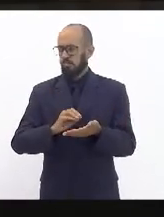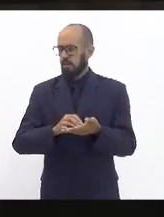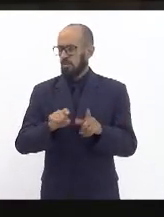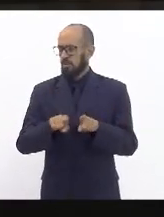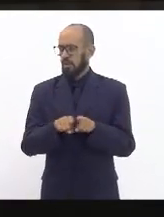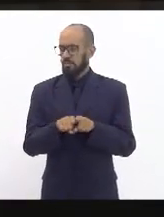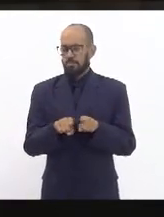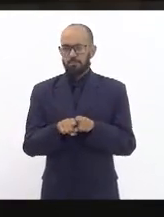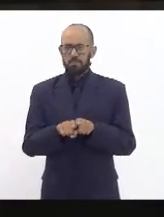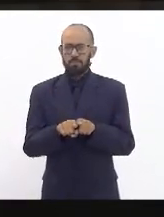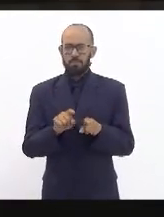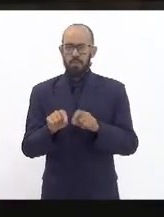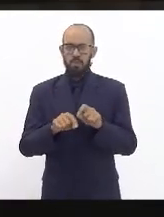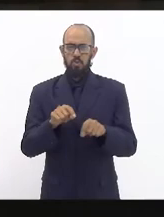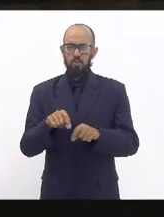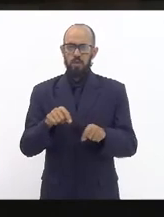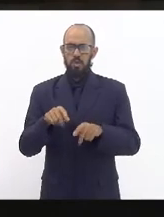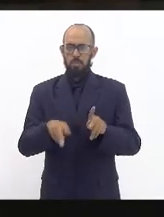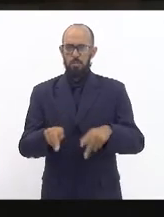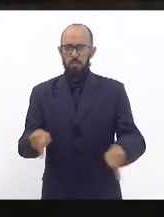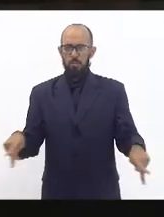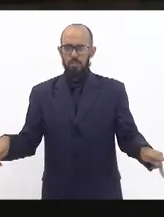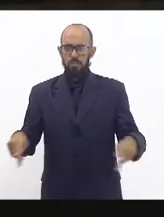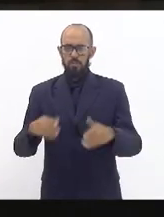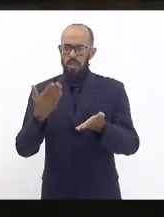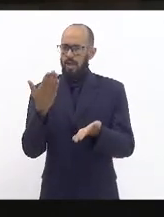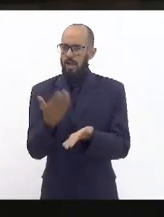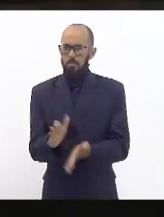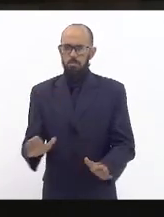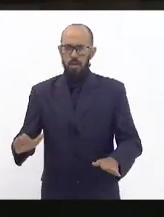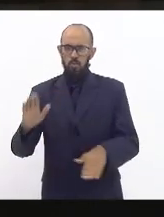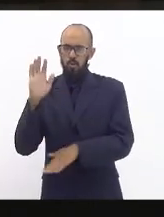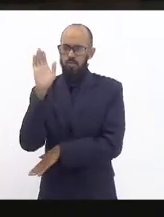trazer para a população da região e acabando com a vegetação daquela área